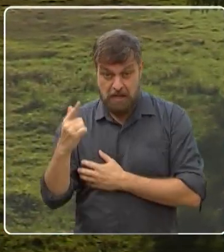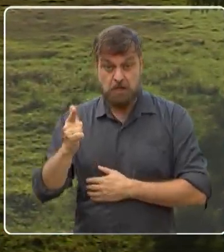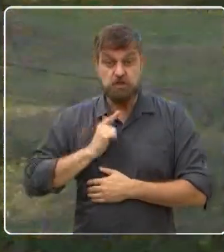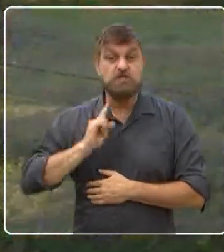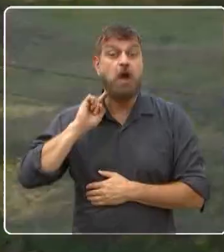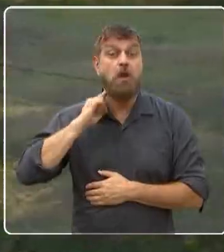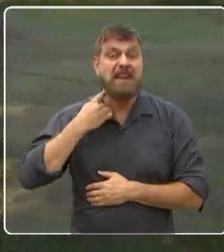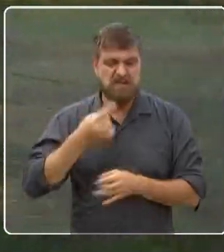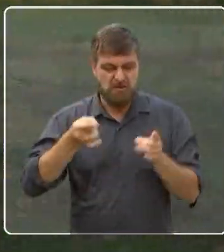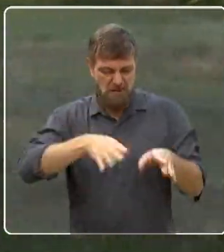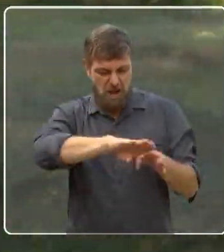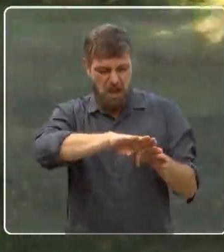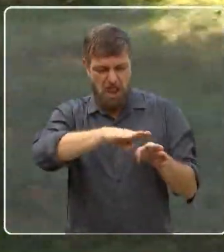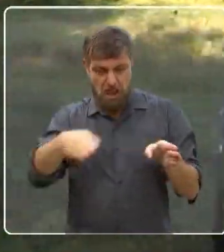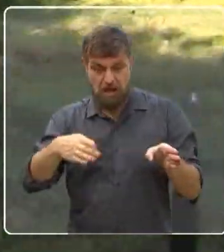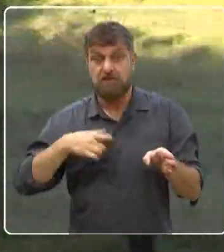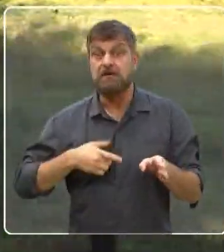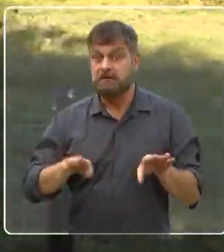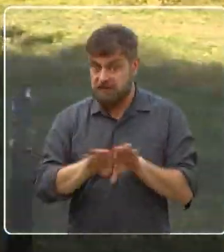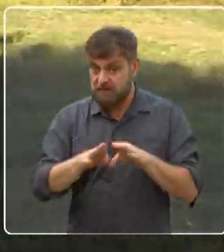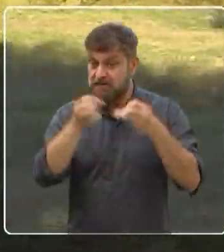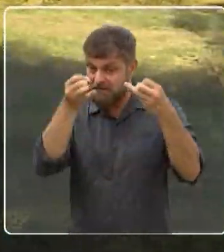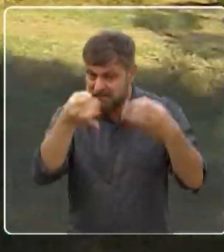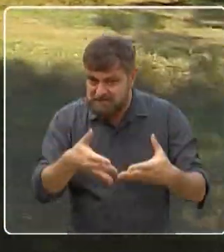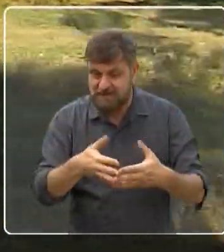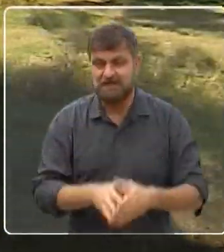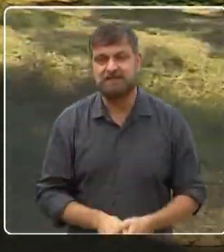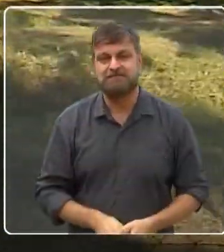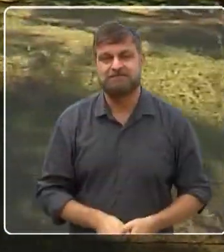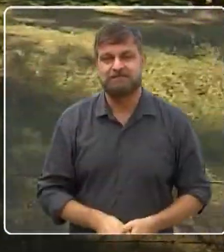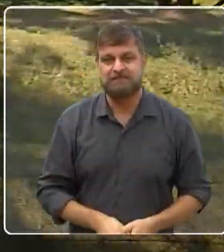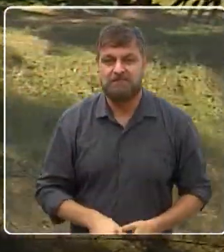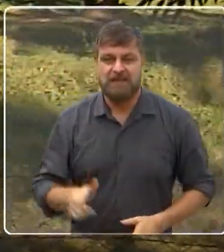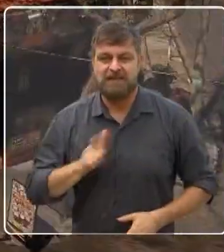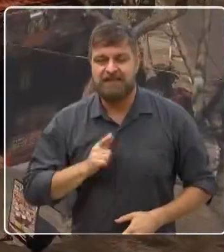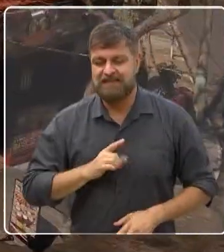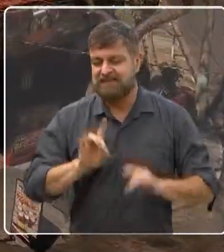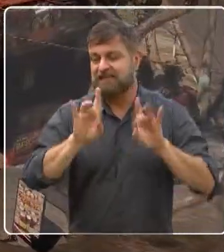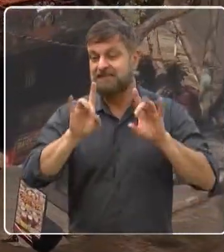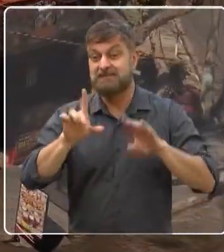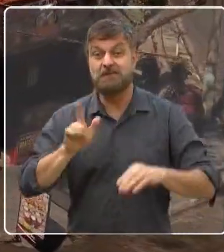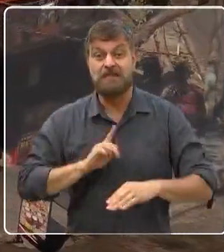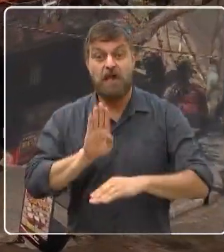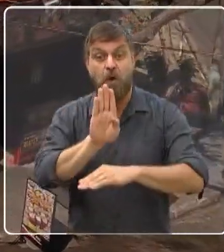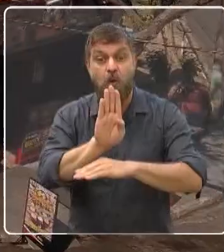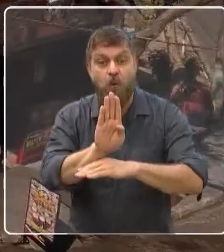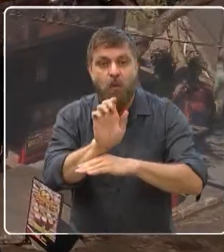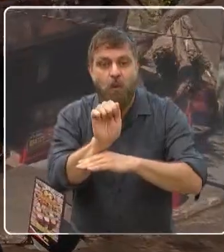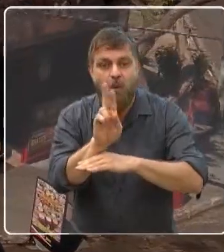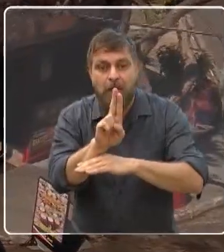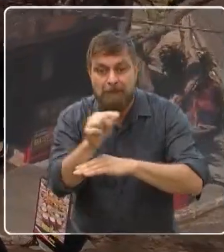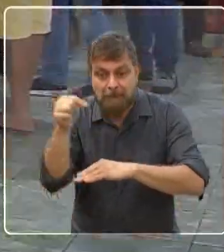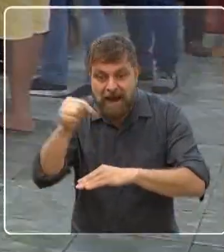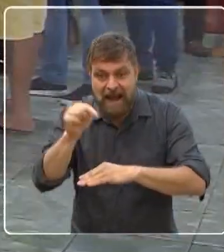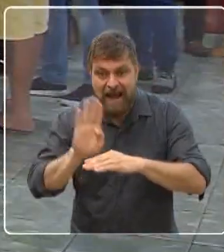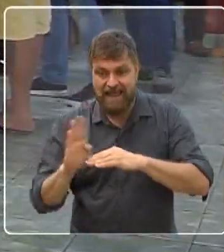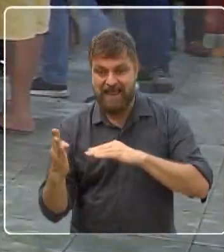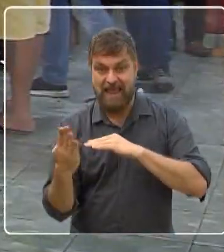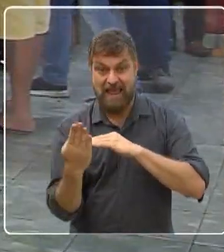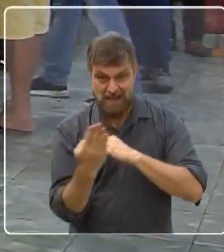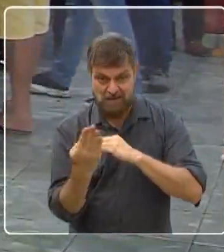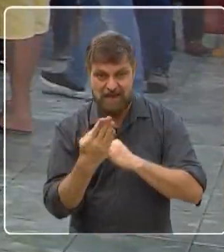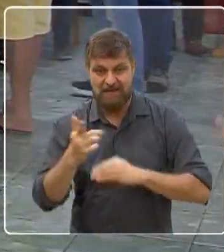Bárbara? Pois é, a gente vai falar sobre isso também. Agora, claro, a Cereja do Bolo é um bar que tem aqui no bairro,